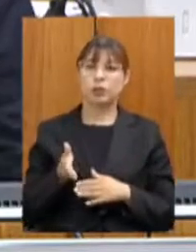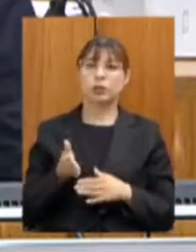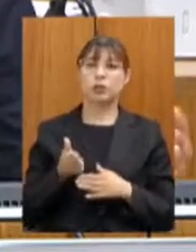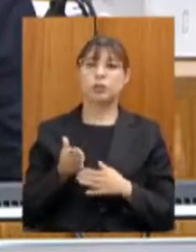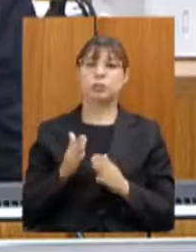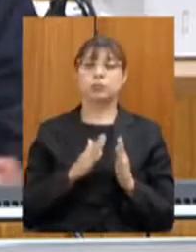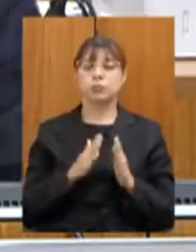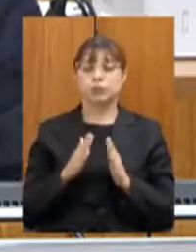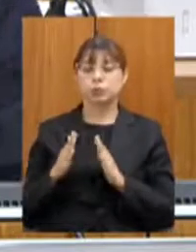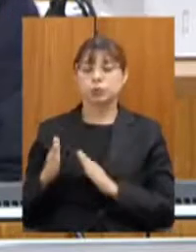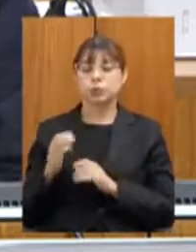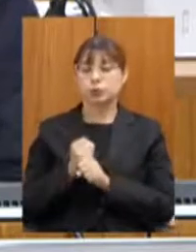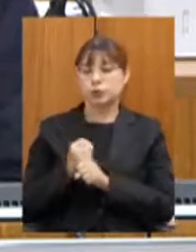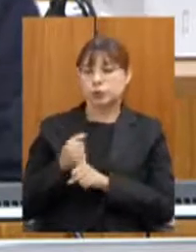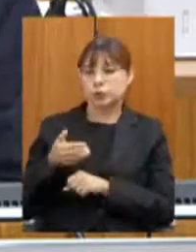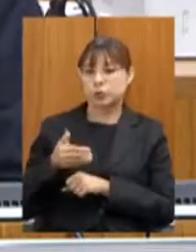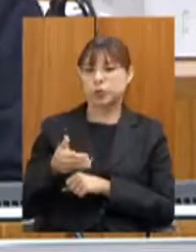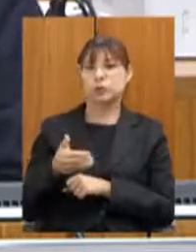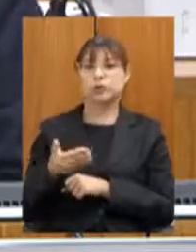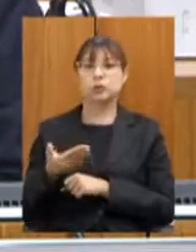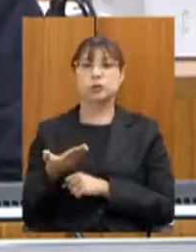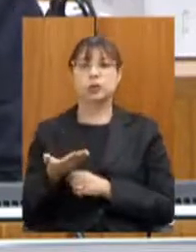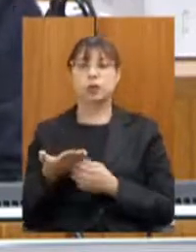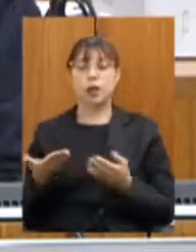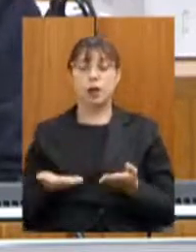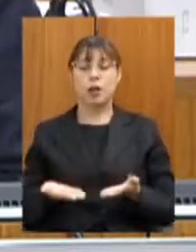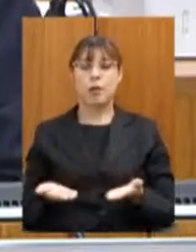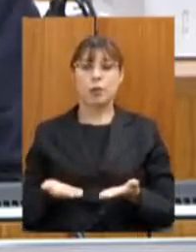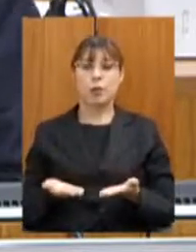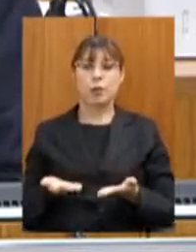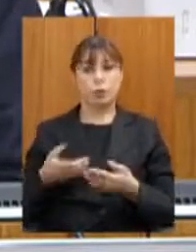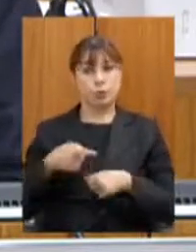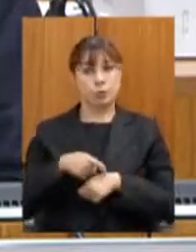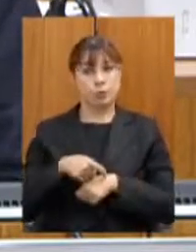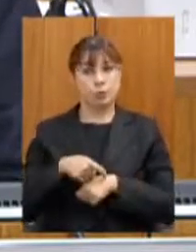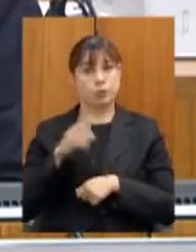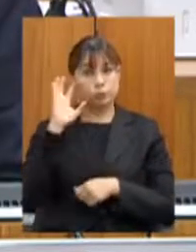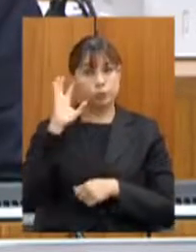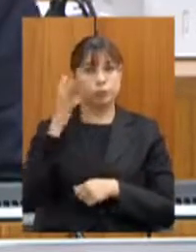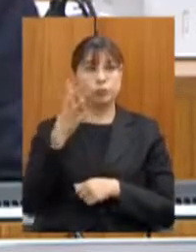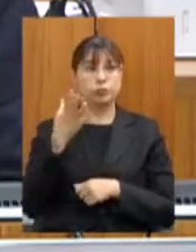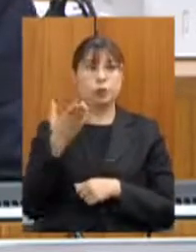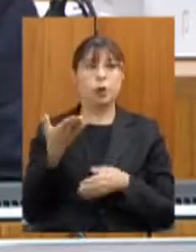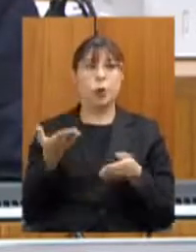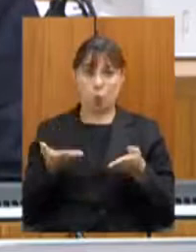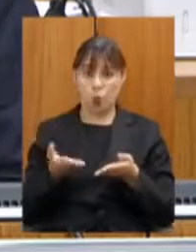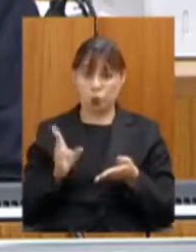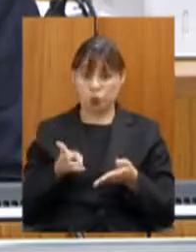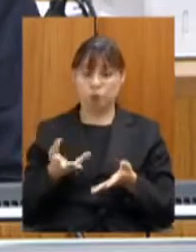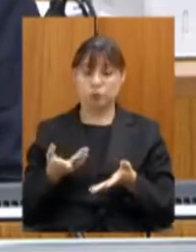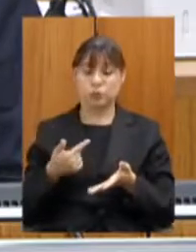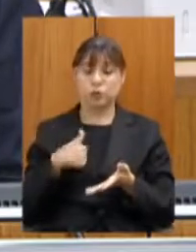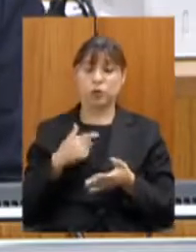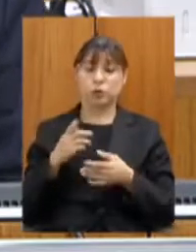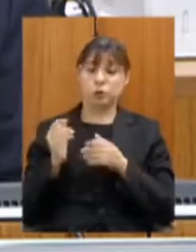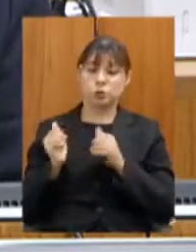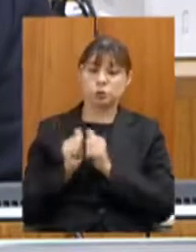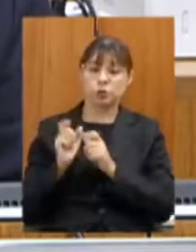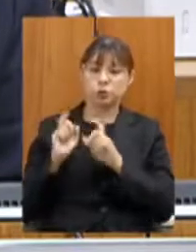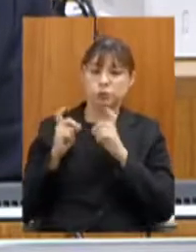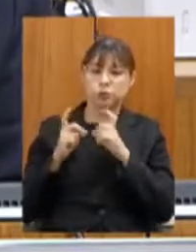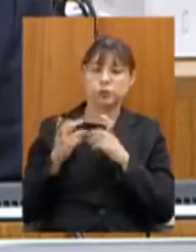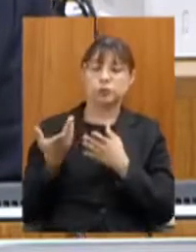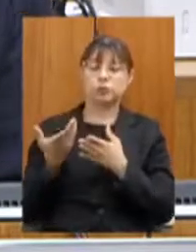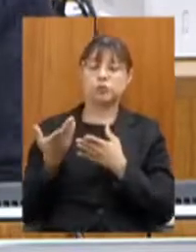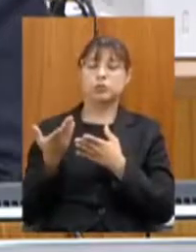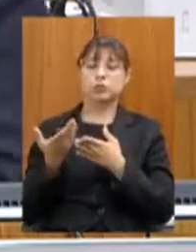no último ano, e hoje chegamos no momento decisivo. Hoje mesmo me reuni com os nossos consultores, para que as